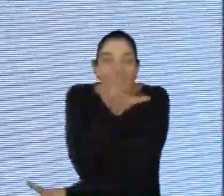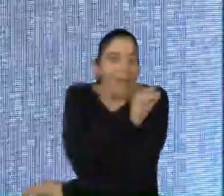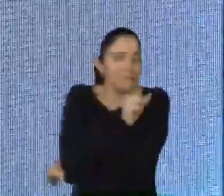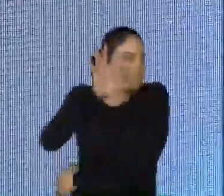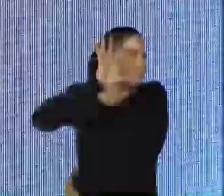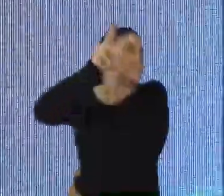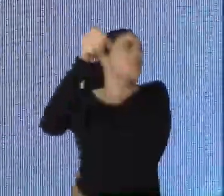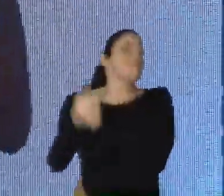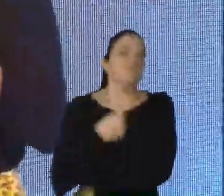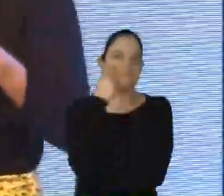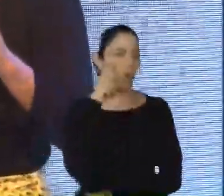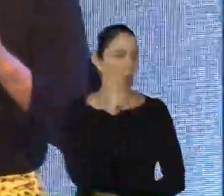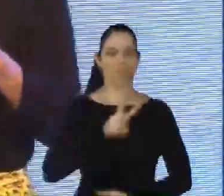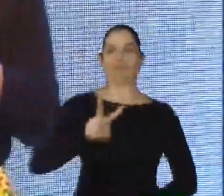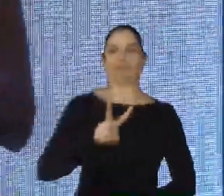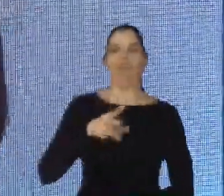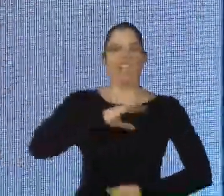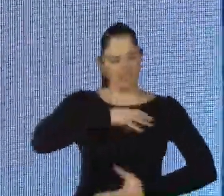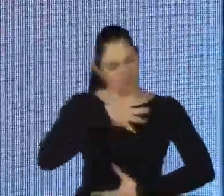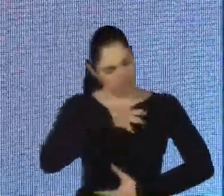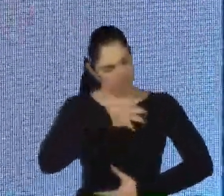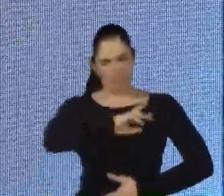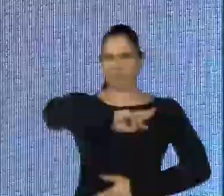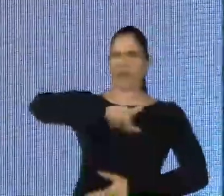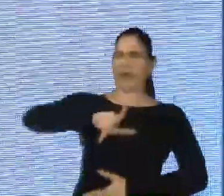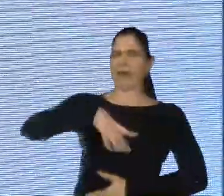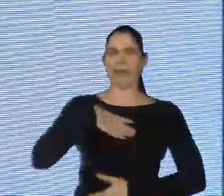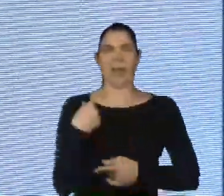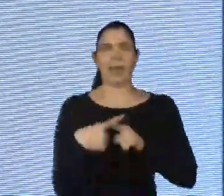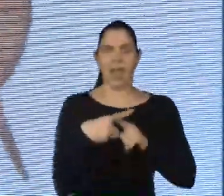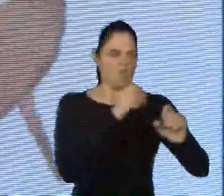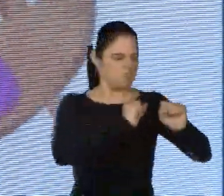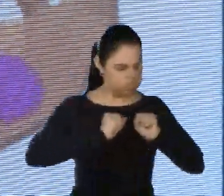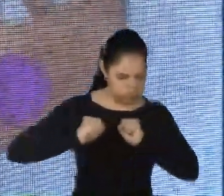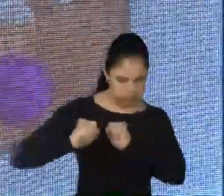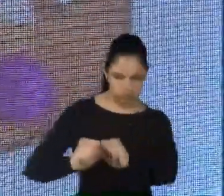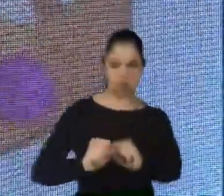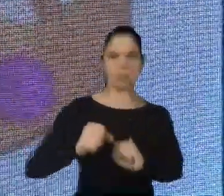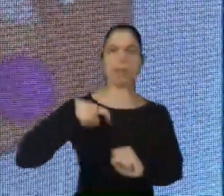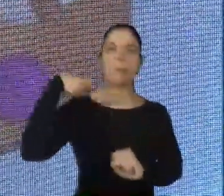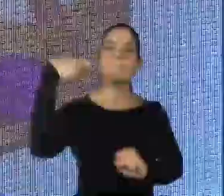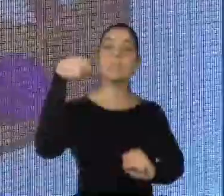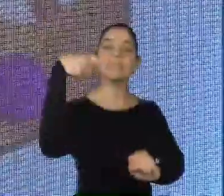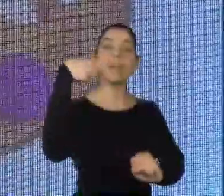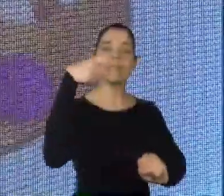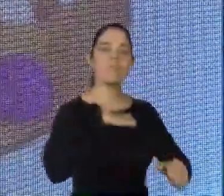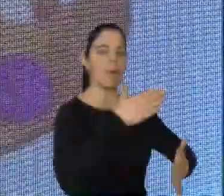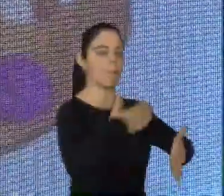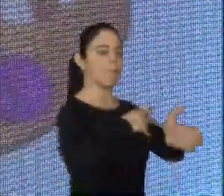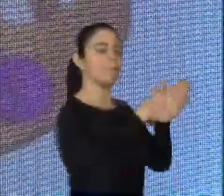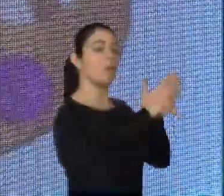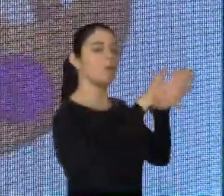resultado. Portanto, qual é o grande poder da epigenética? Que o pincel está na nossa mão